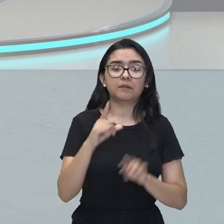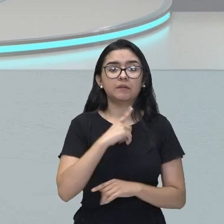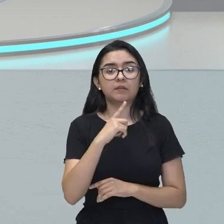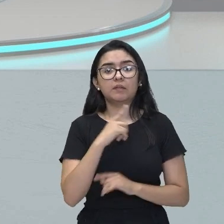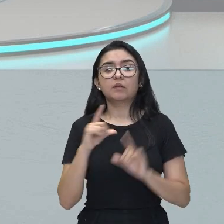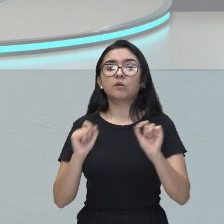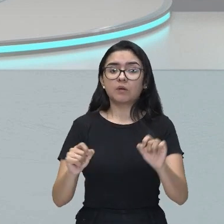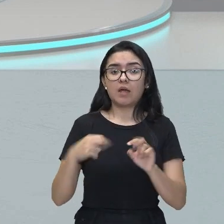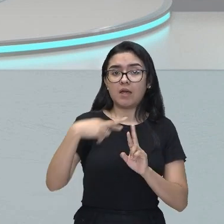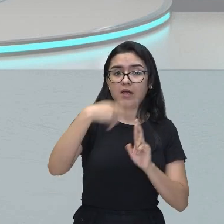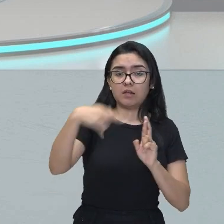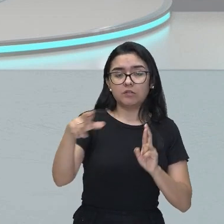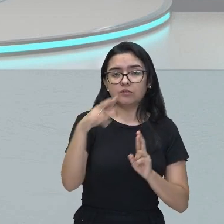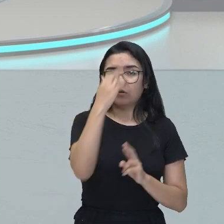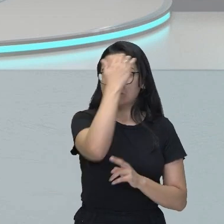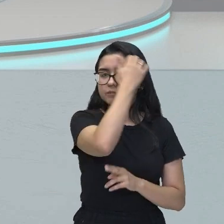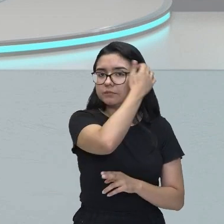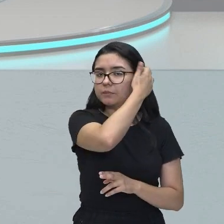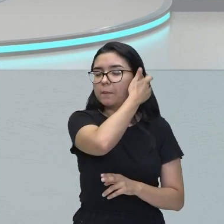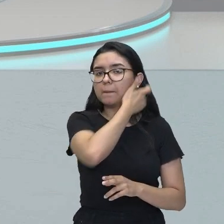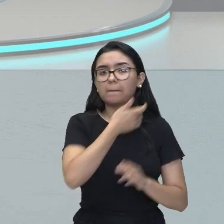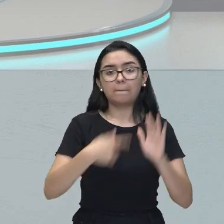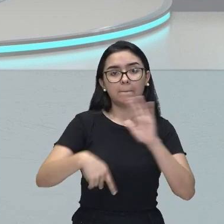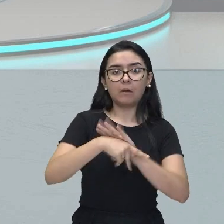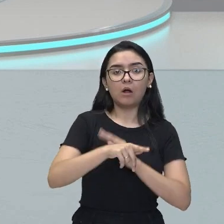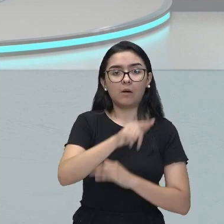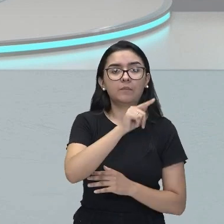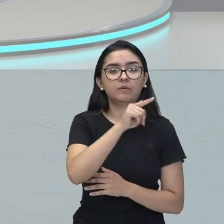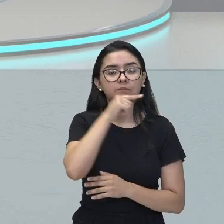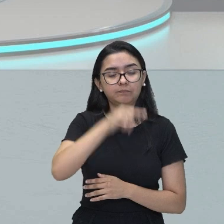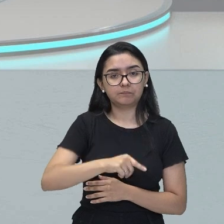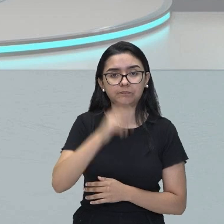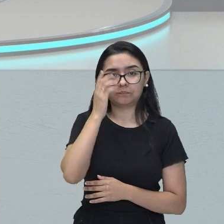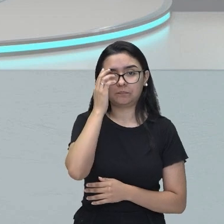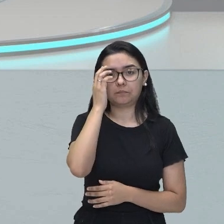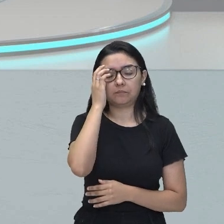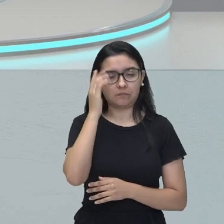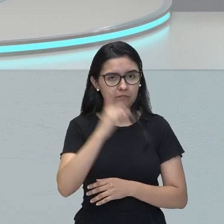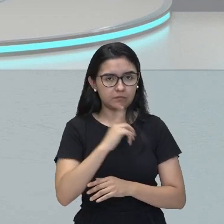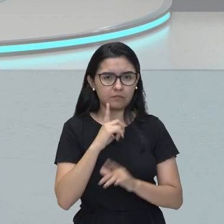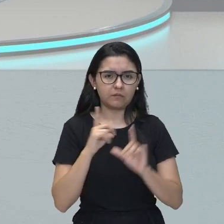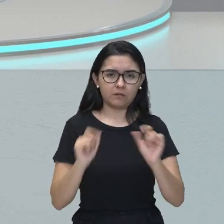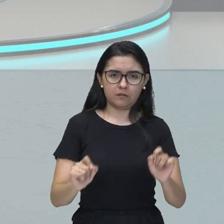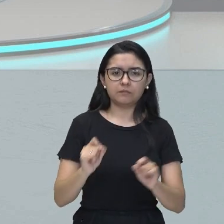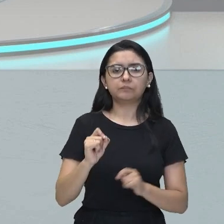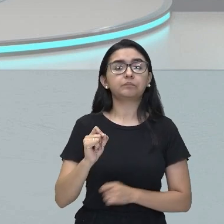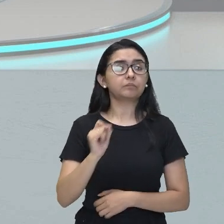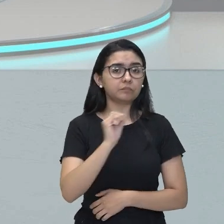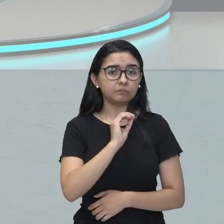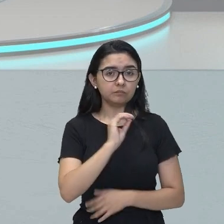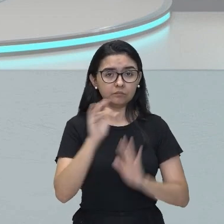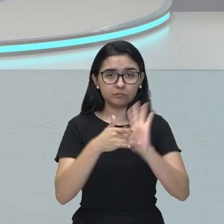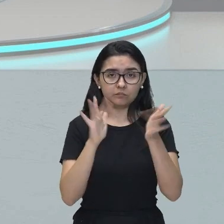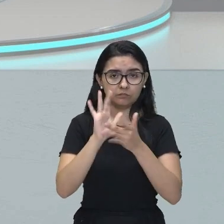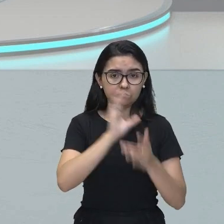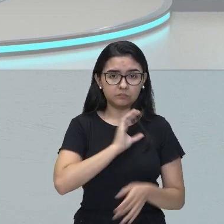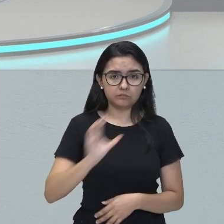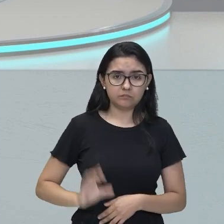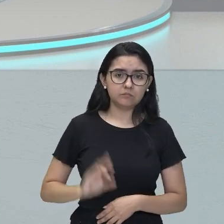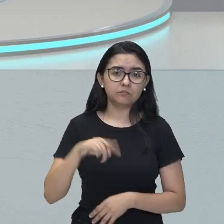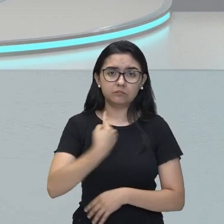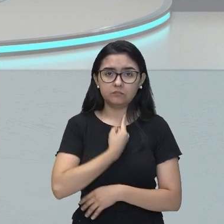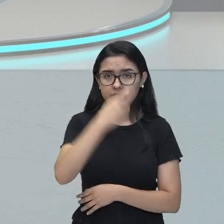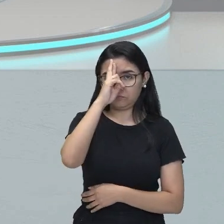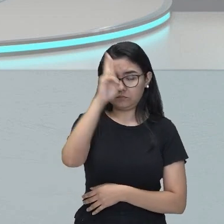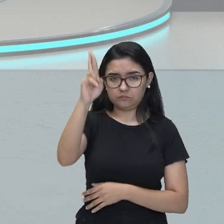questão religiosa de Gregório de Matos. Tem? Tem Jesus Cristo, nosso Senhor. Então